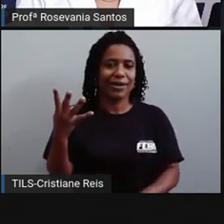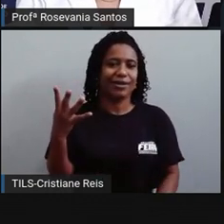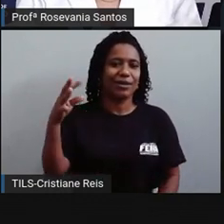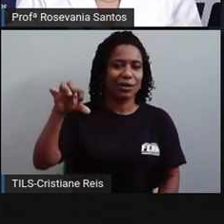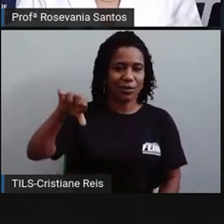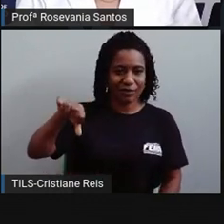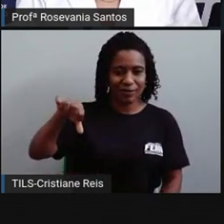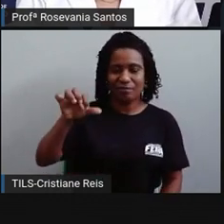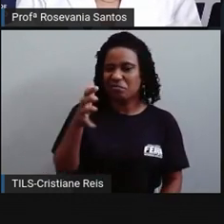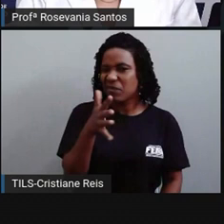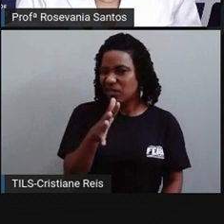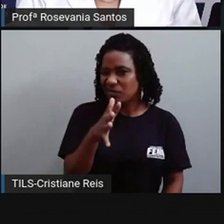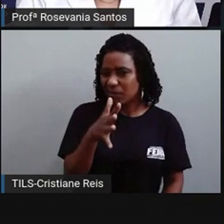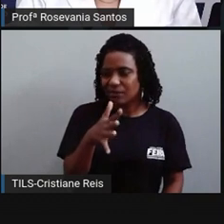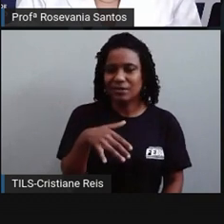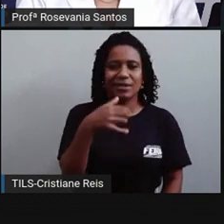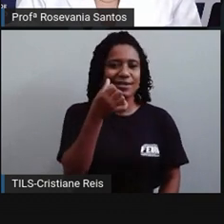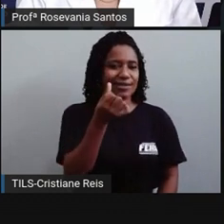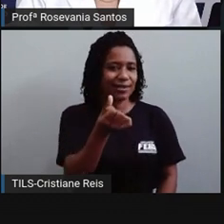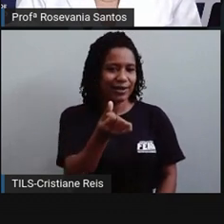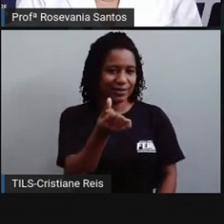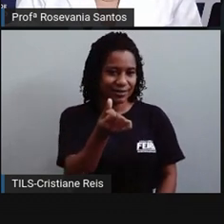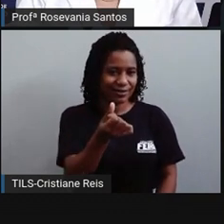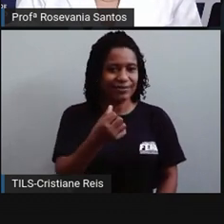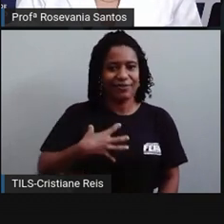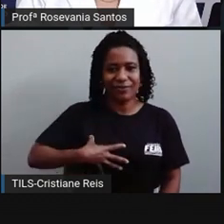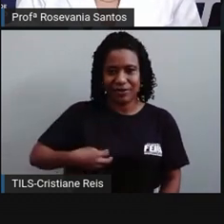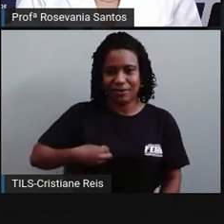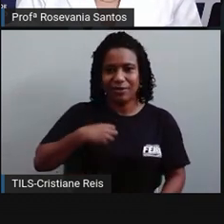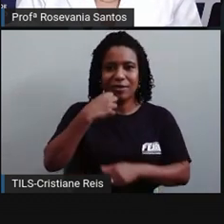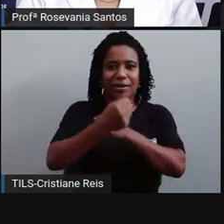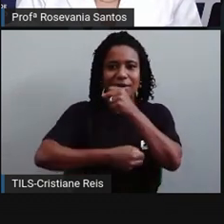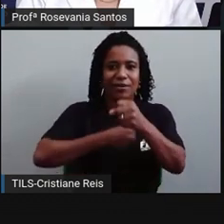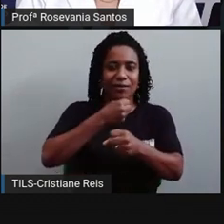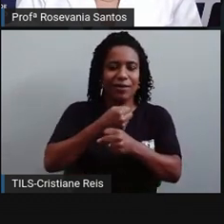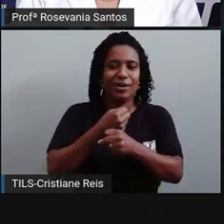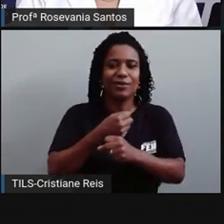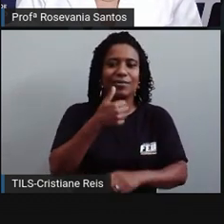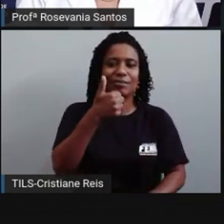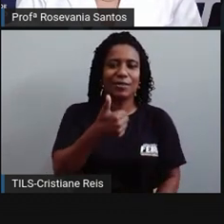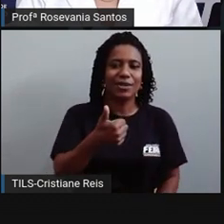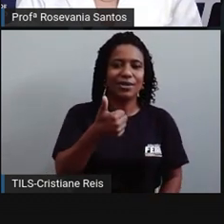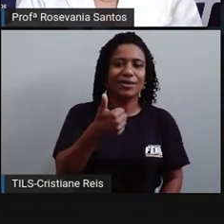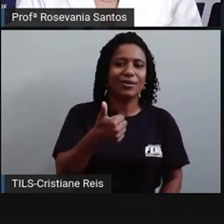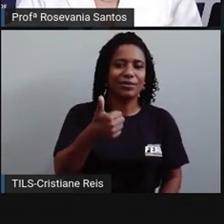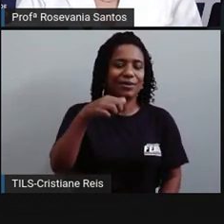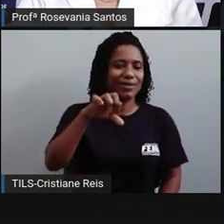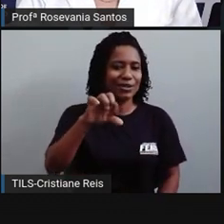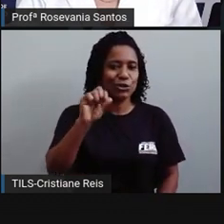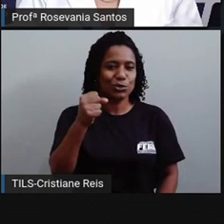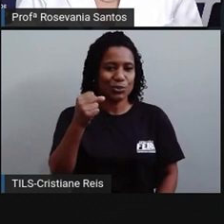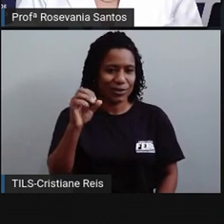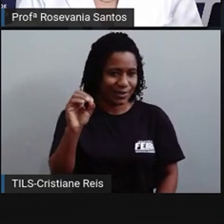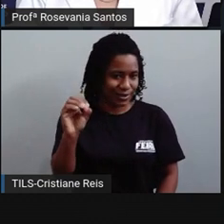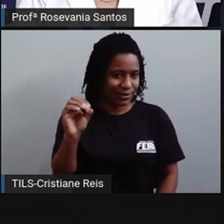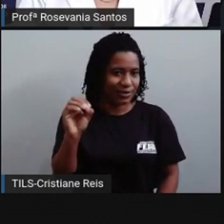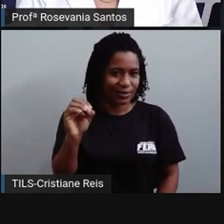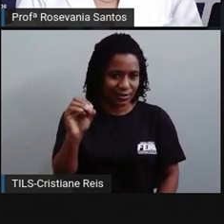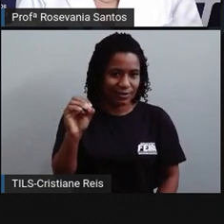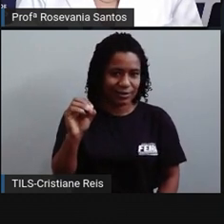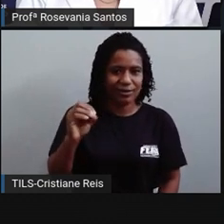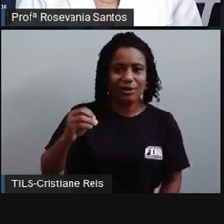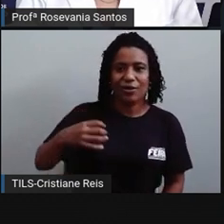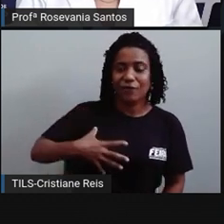Então, tinha em média de seis filhos. Em 1980, isso diminuiu, já diminuiu